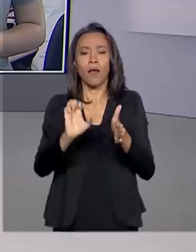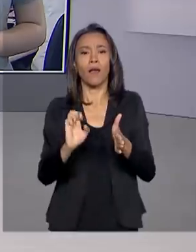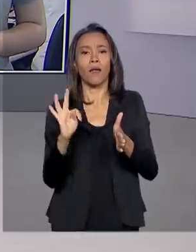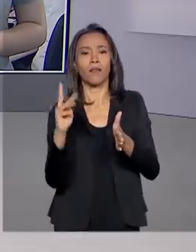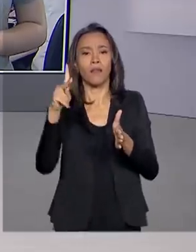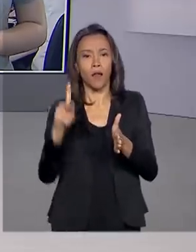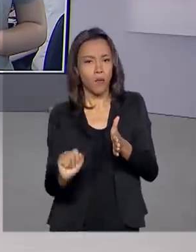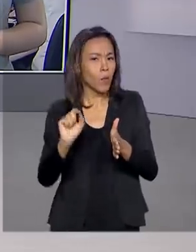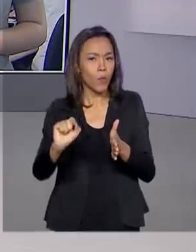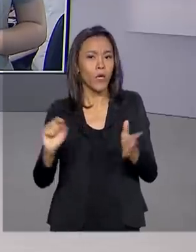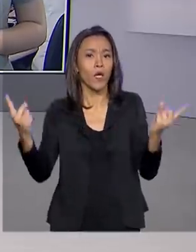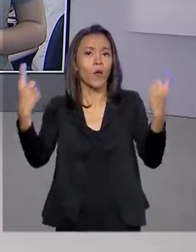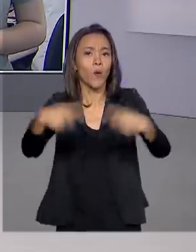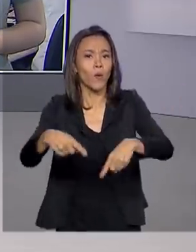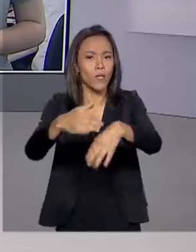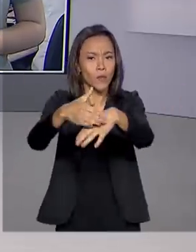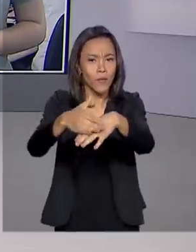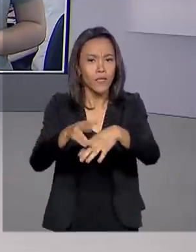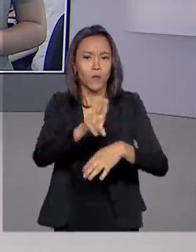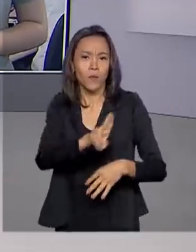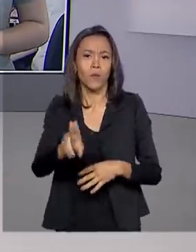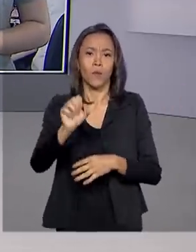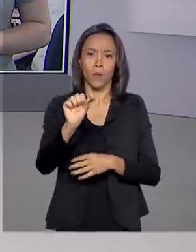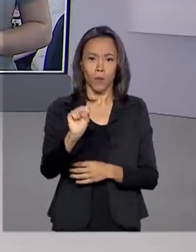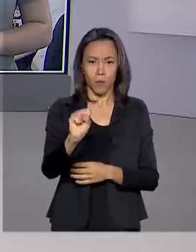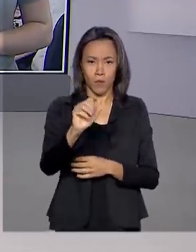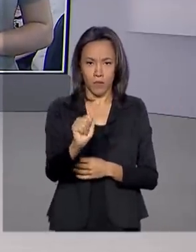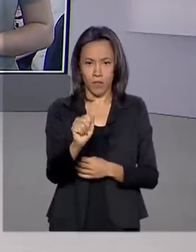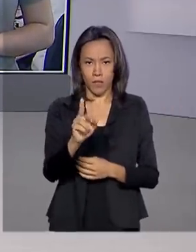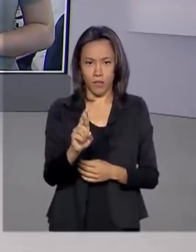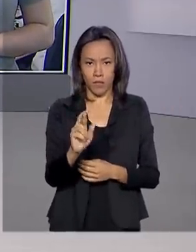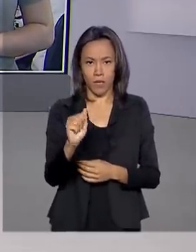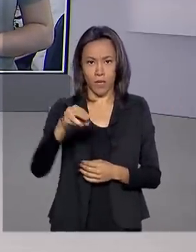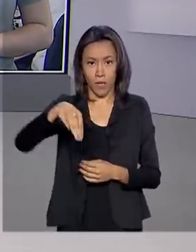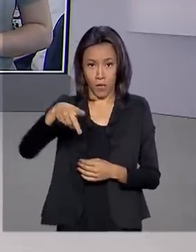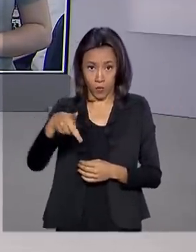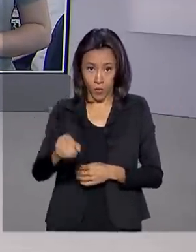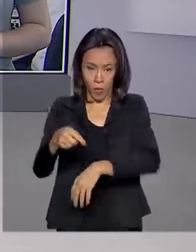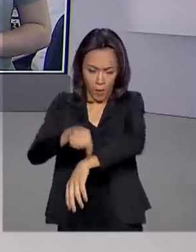sarampo. Alessandra Lago conta pra gente, direto do Rio. Bom dia, Alessandra.